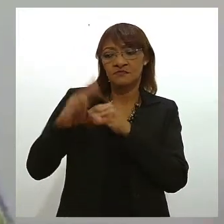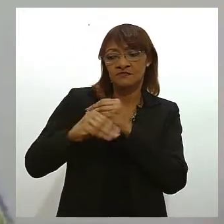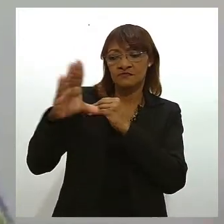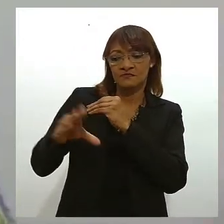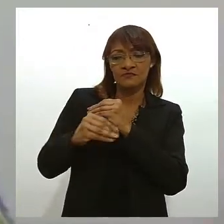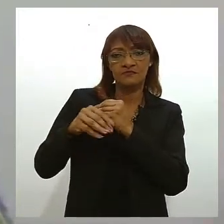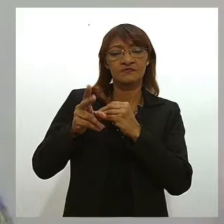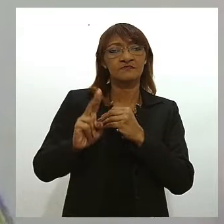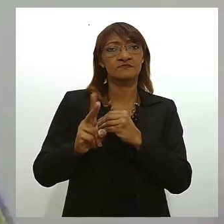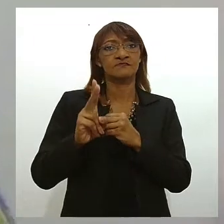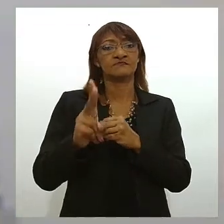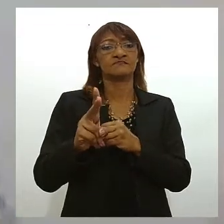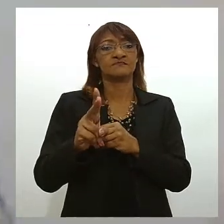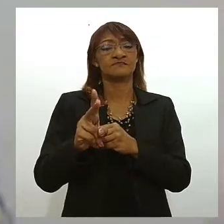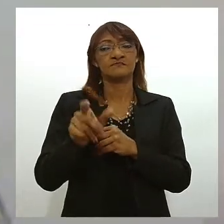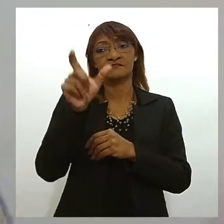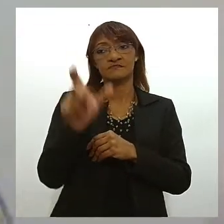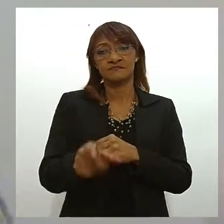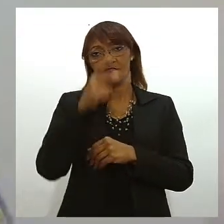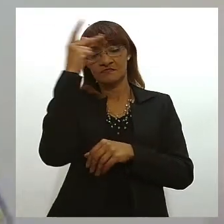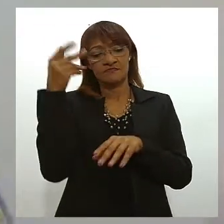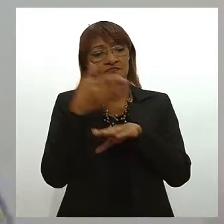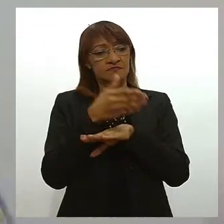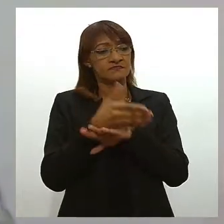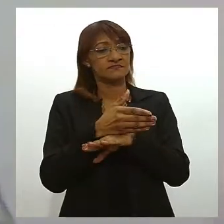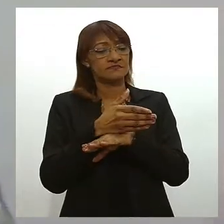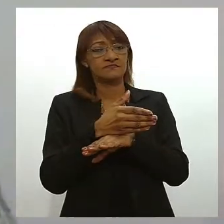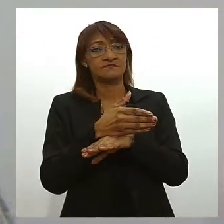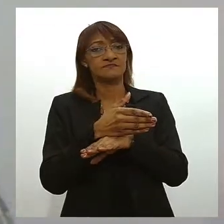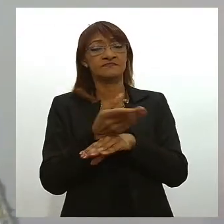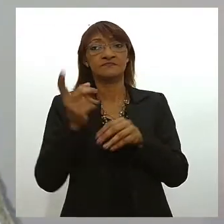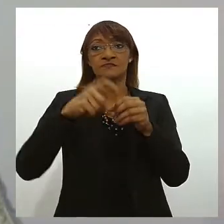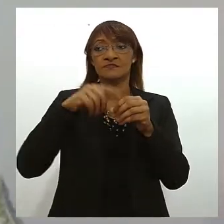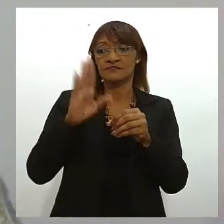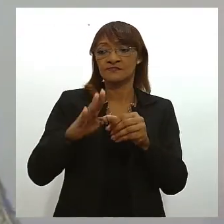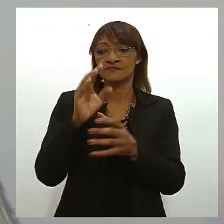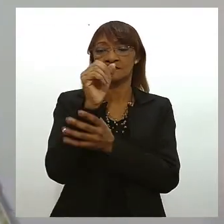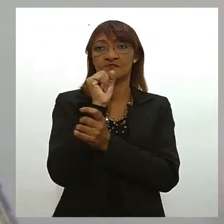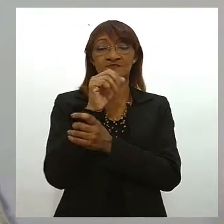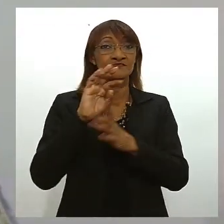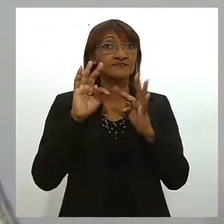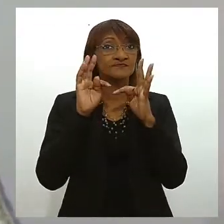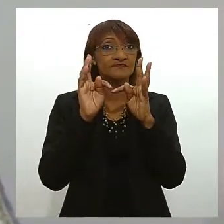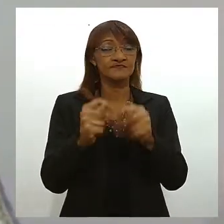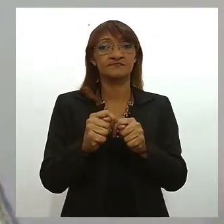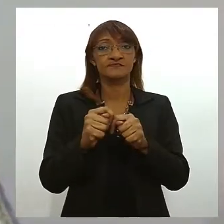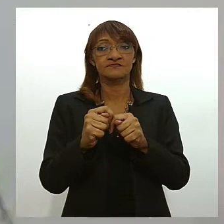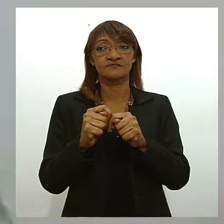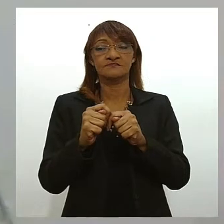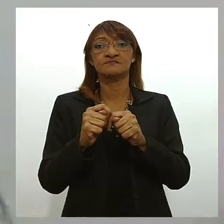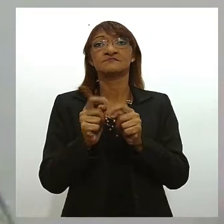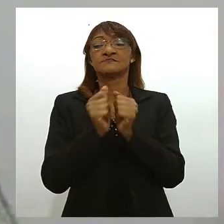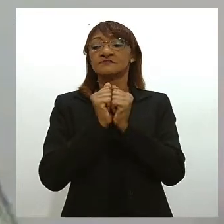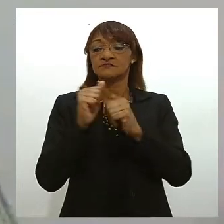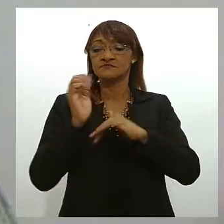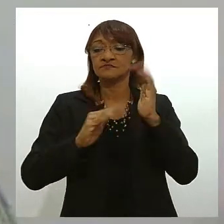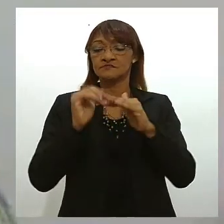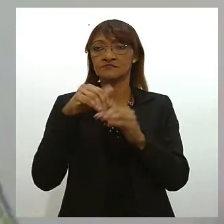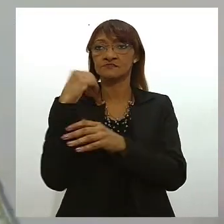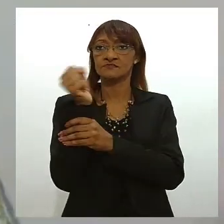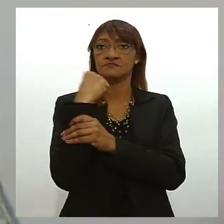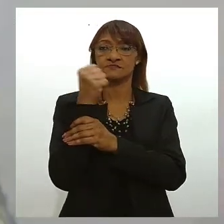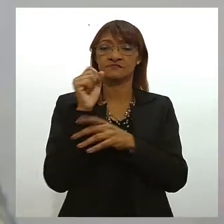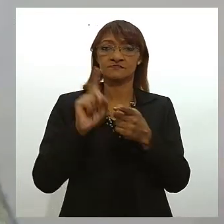o paciente, ele venha a ser assistido na instituição e ele tenha uma segurança em todas as condutas terapêuticas que são prestadas. Então, a gente trabalha com